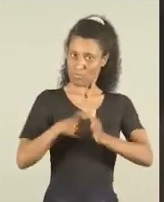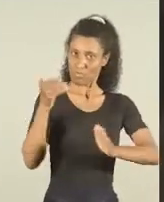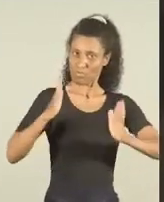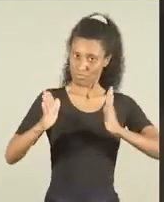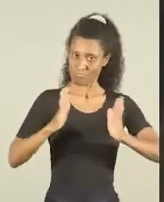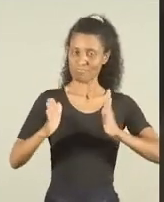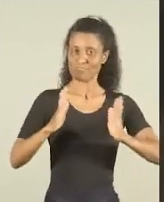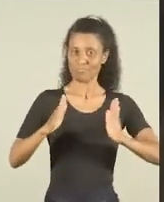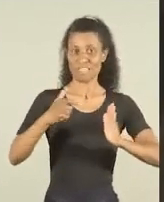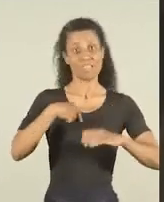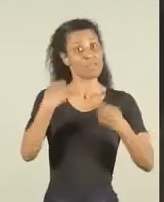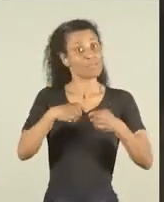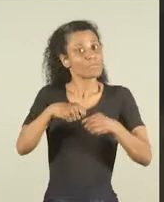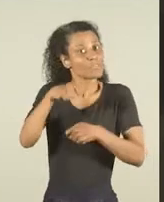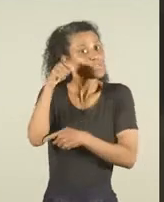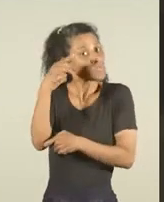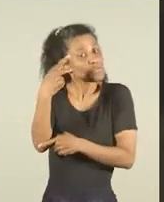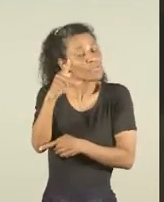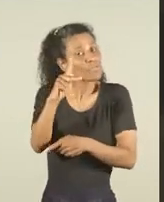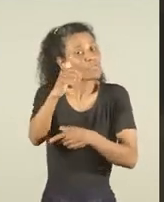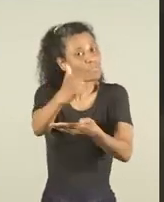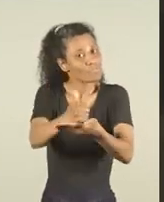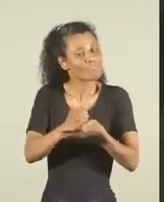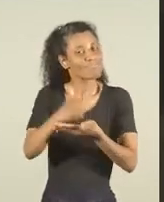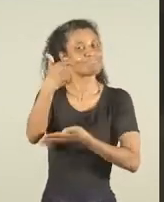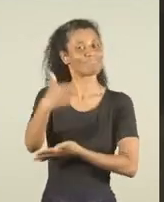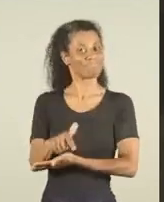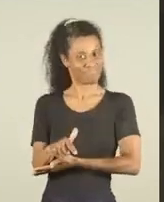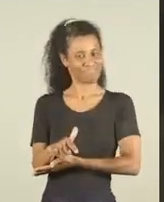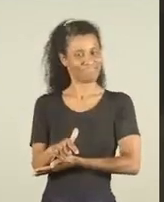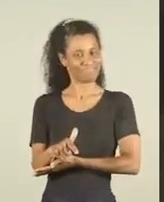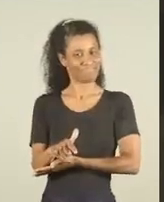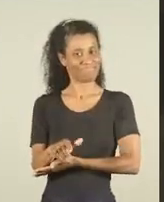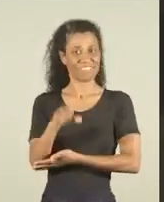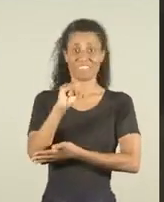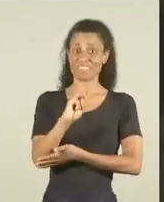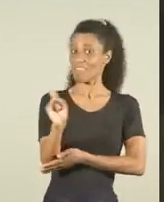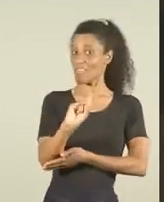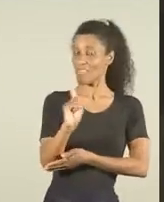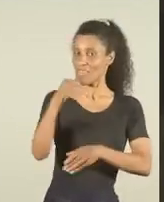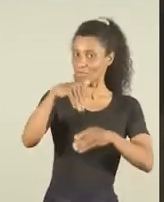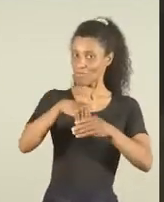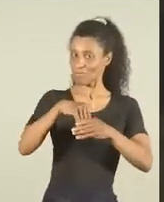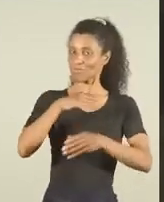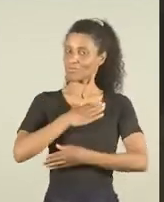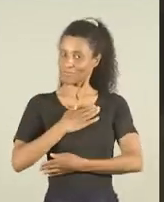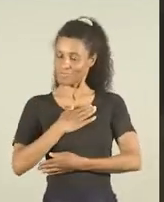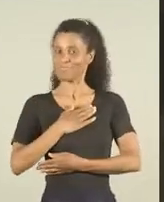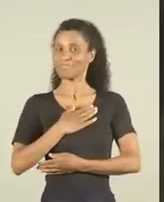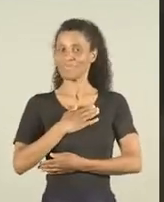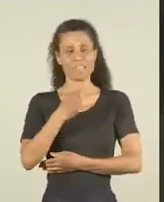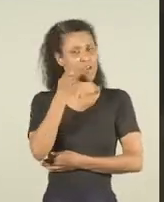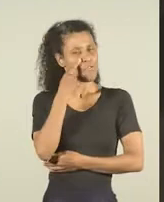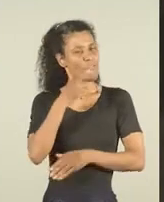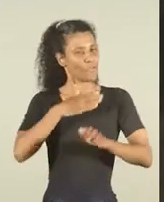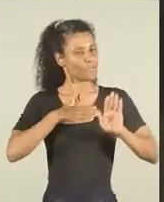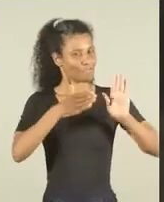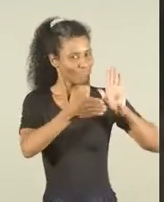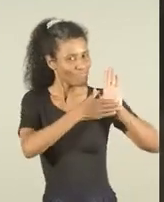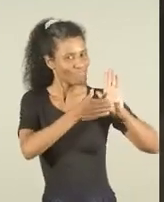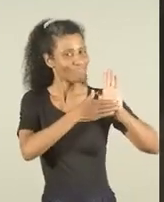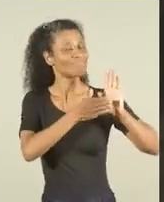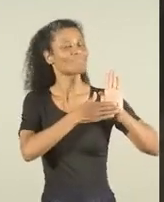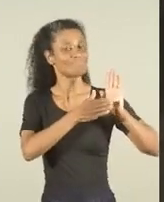em mim no primeiro turno, eu preciso do seu apoio mais uma vez. Se você não votou, olha as